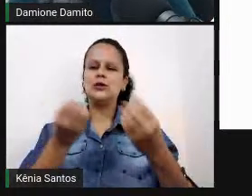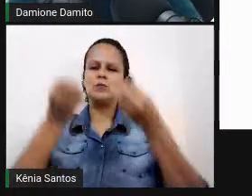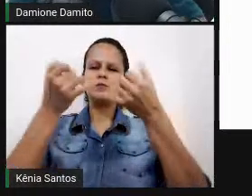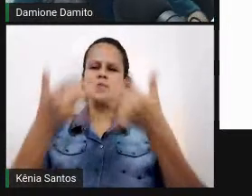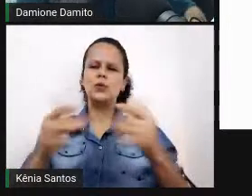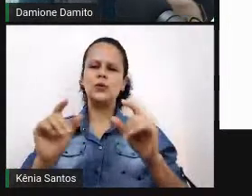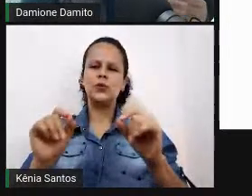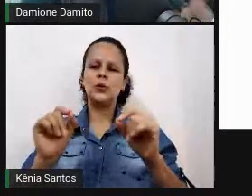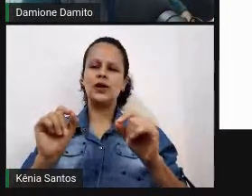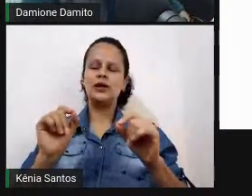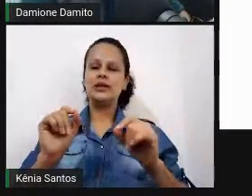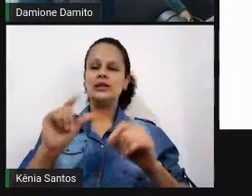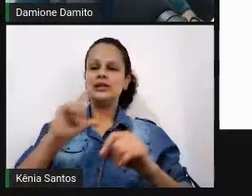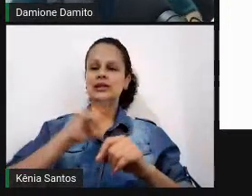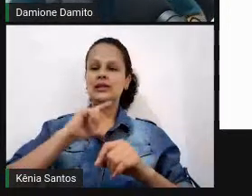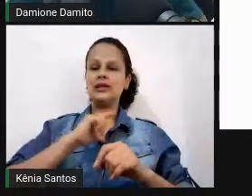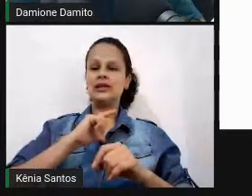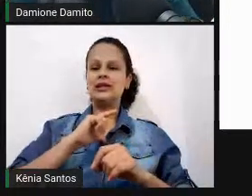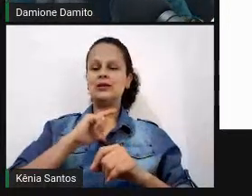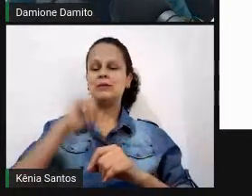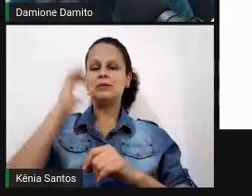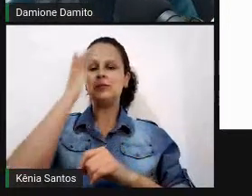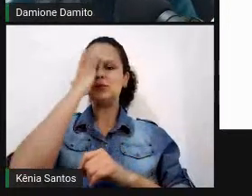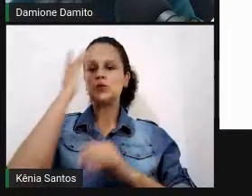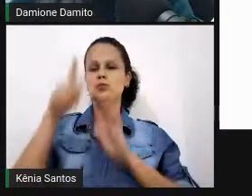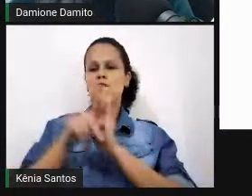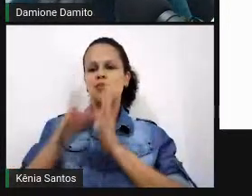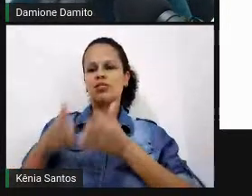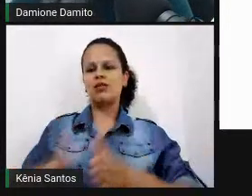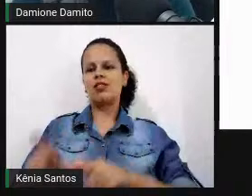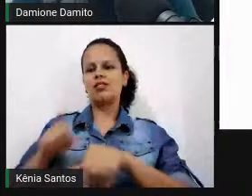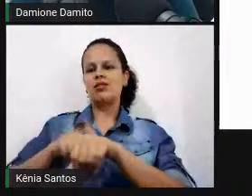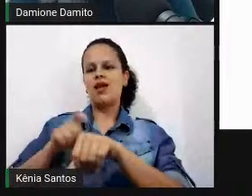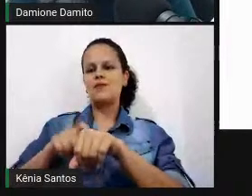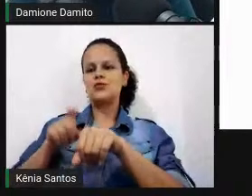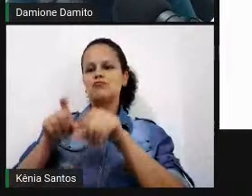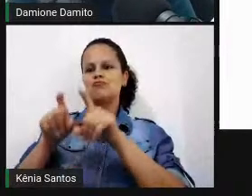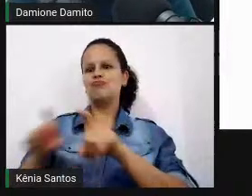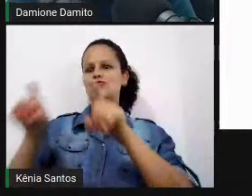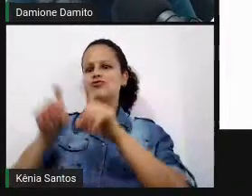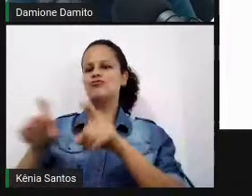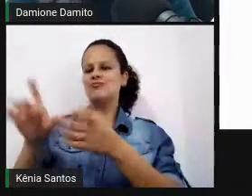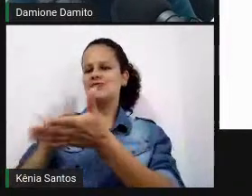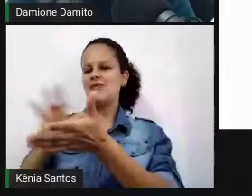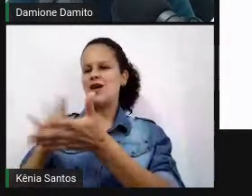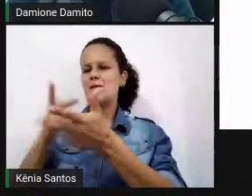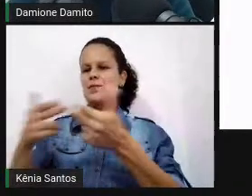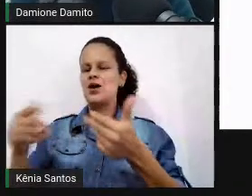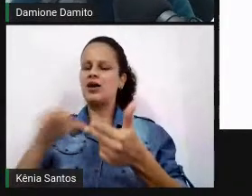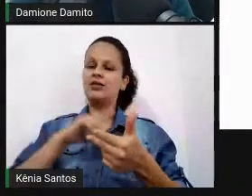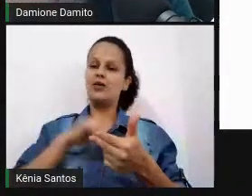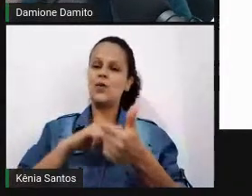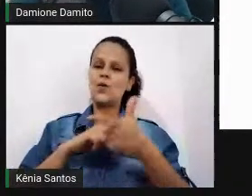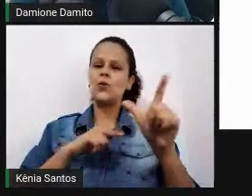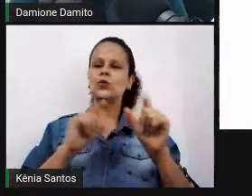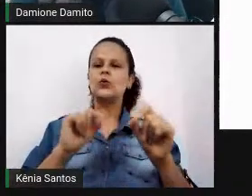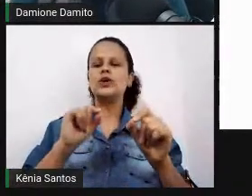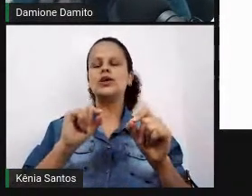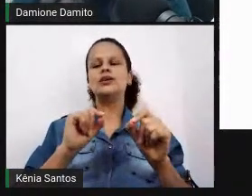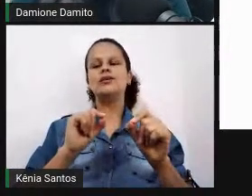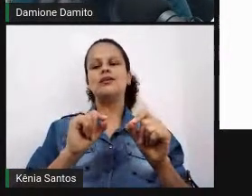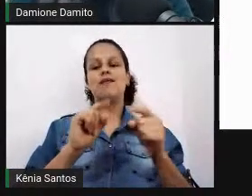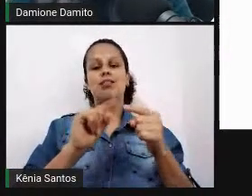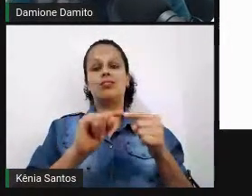ele fala que existem os nativos digitais e existem os imigrantes digitais, esse é um trabalho do Mark Prensk que você pode